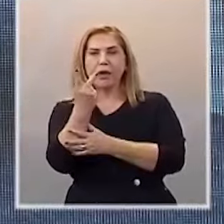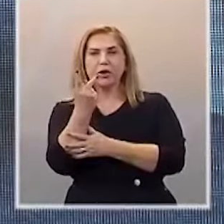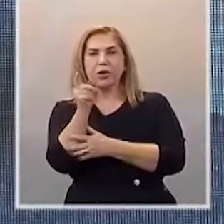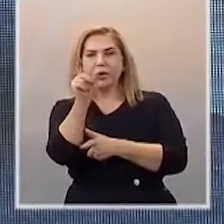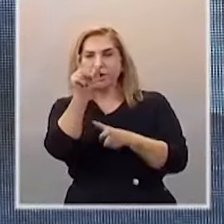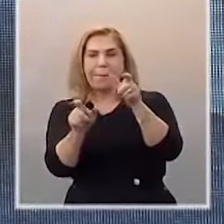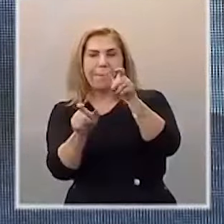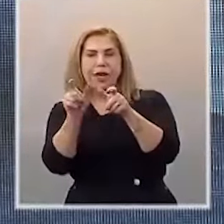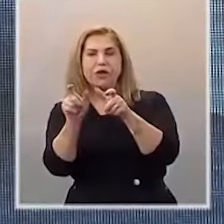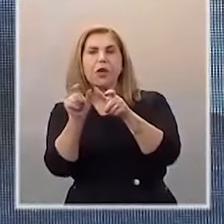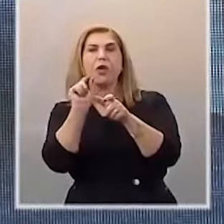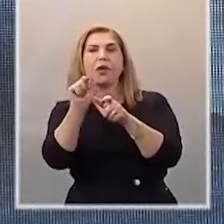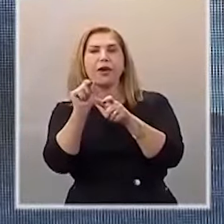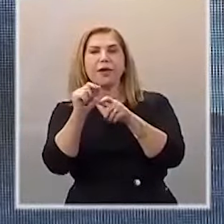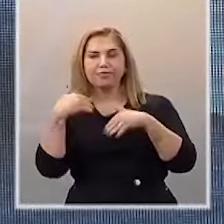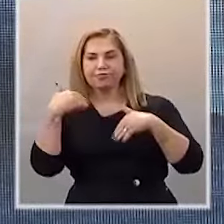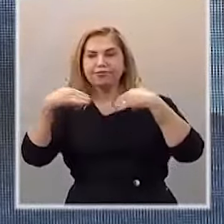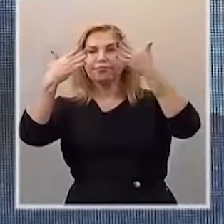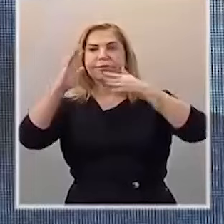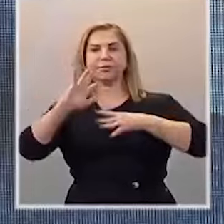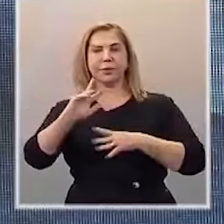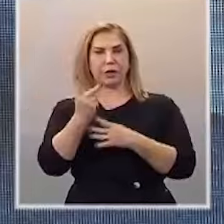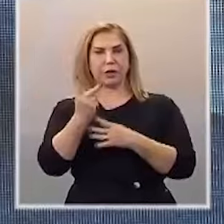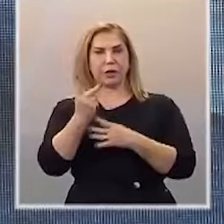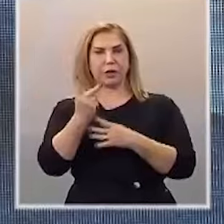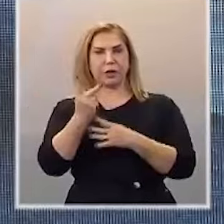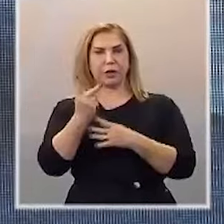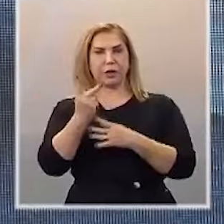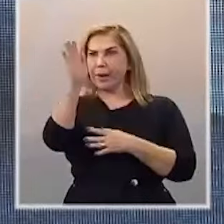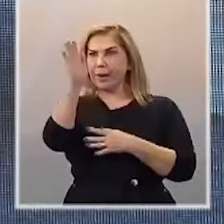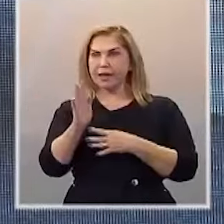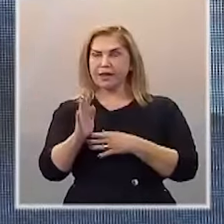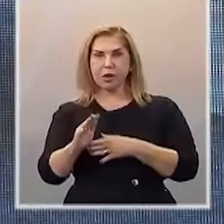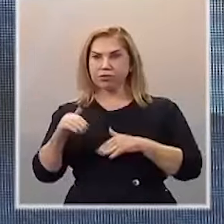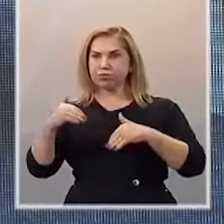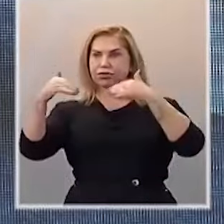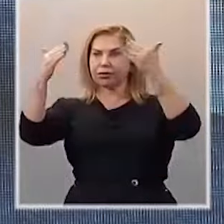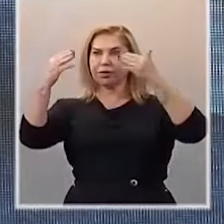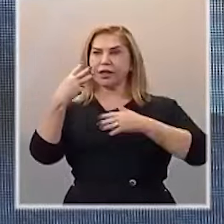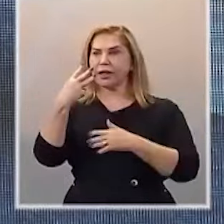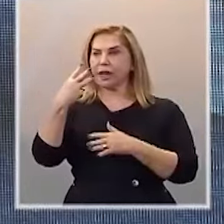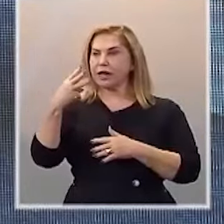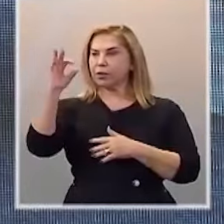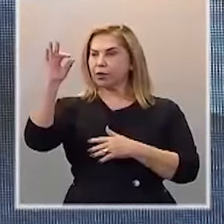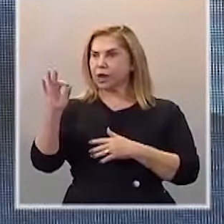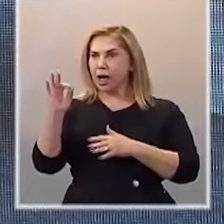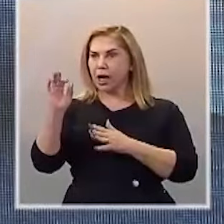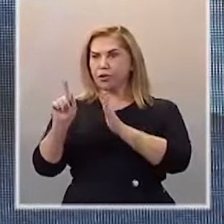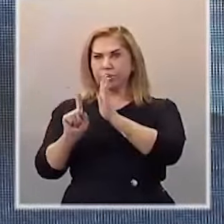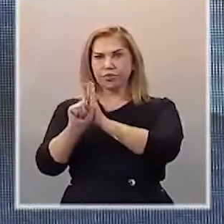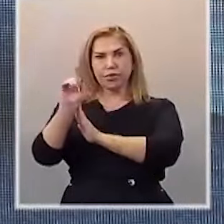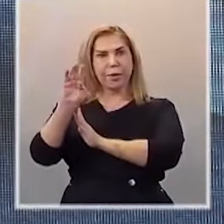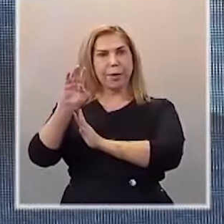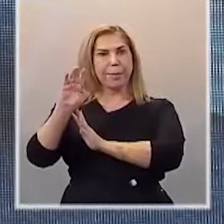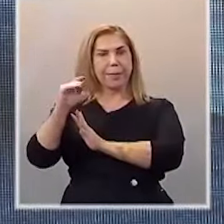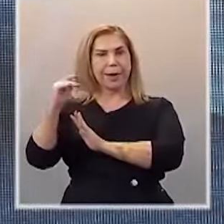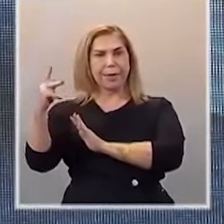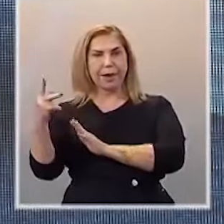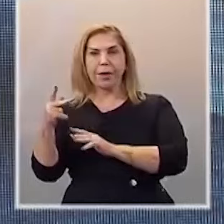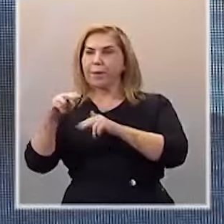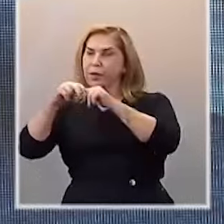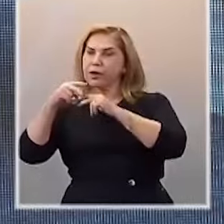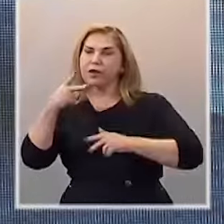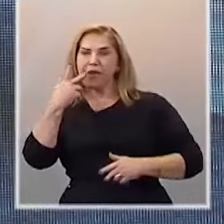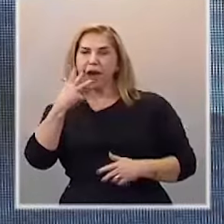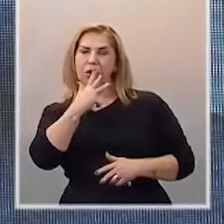cidade para crescer e andar. O Brasil está crescendo, esse ano vai crescer 3% do PIB, por isso eu falo tanto no Lula, porque o